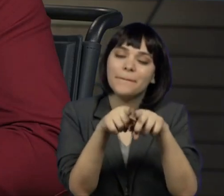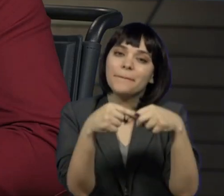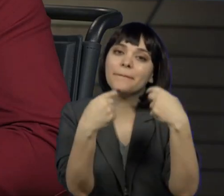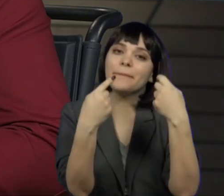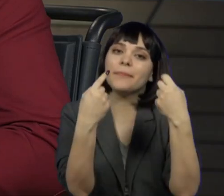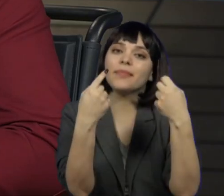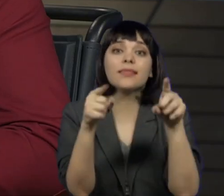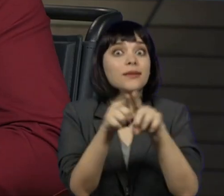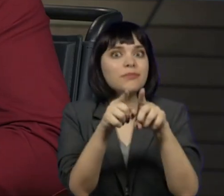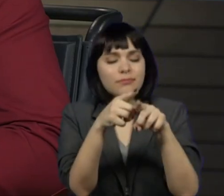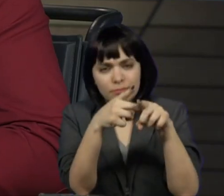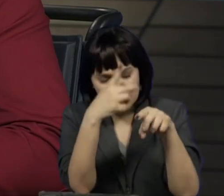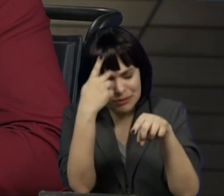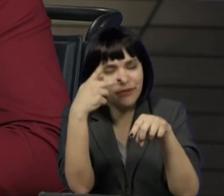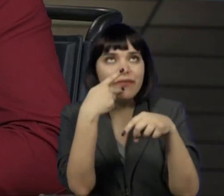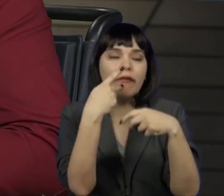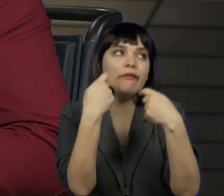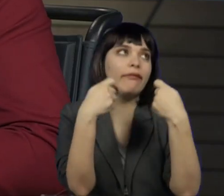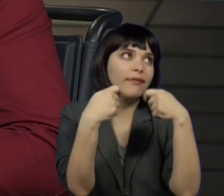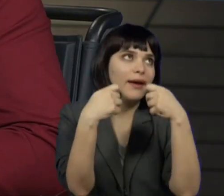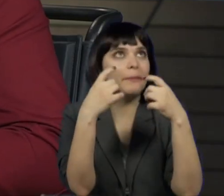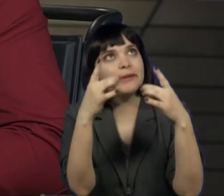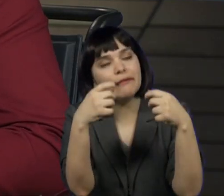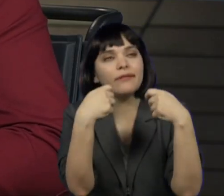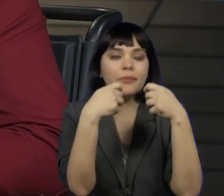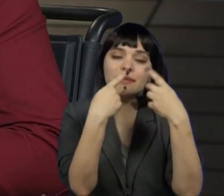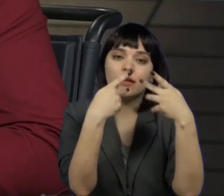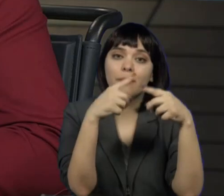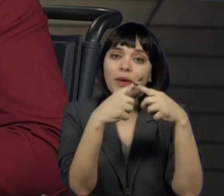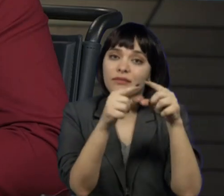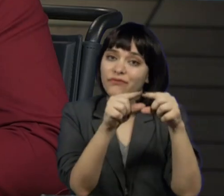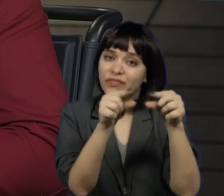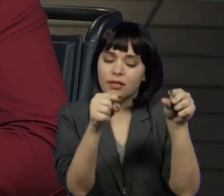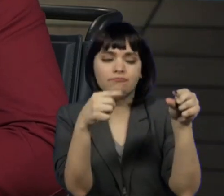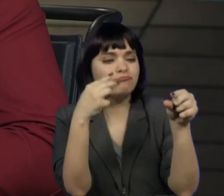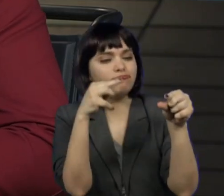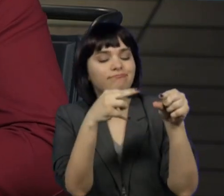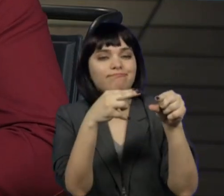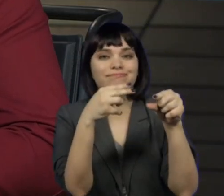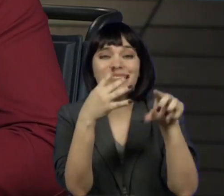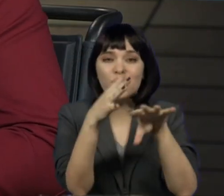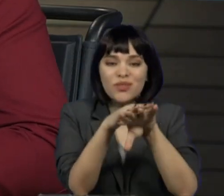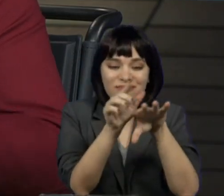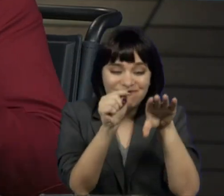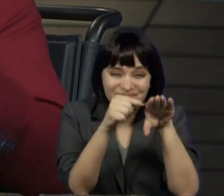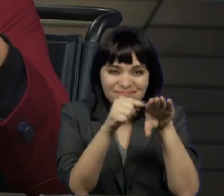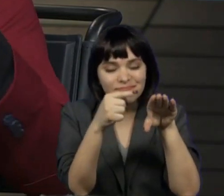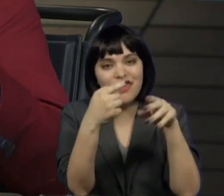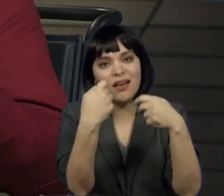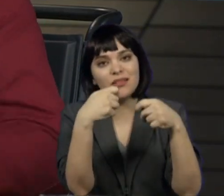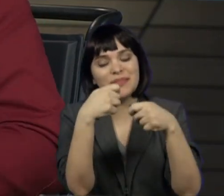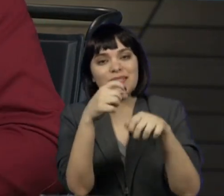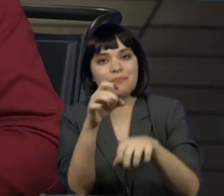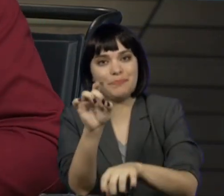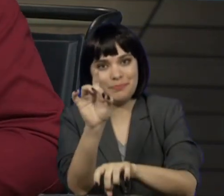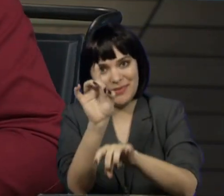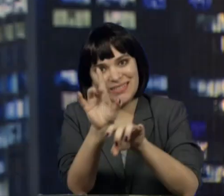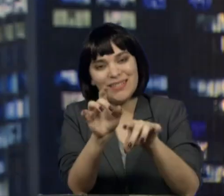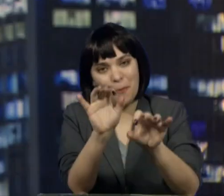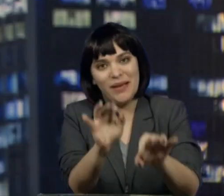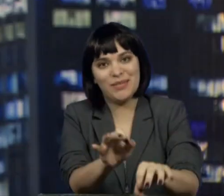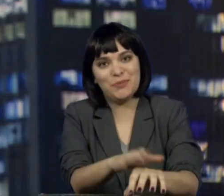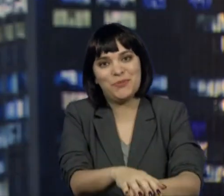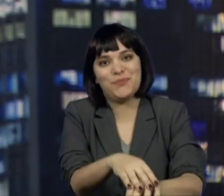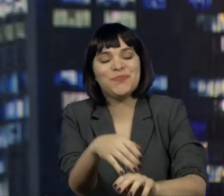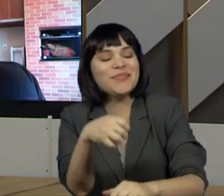E eu acho que as pessoas falam tanto de necessidades especiais, né? E eu vi uma frase uma vez que fala assim, que inclusão. Isso sim é uma necessidade especial, né?